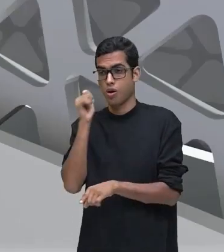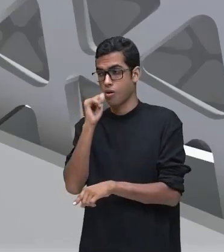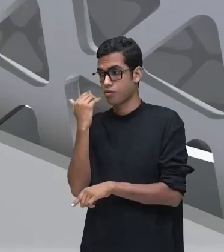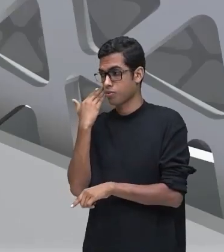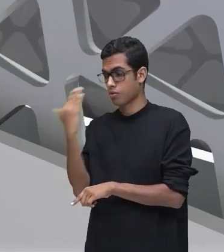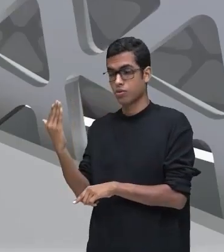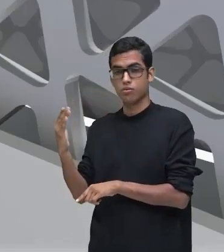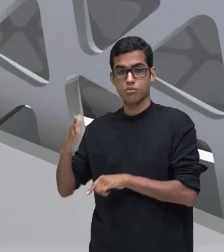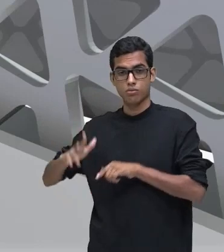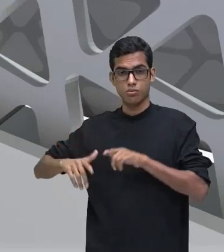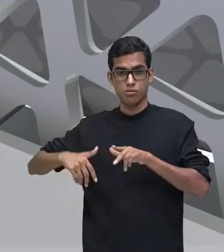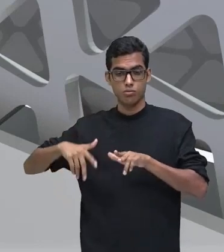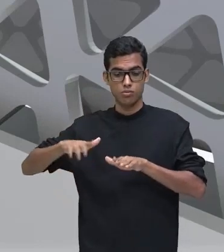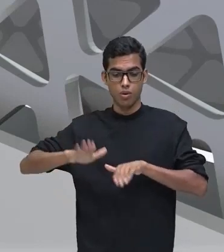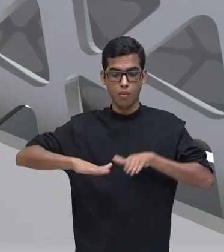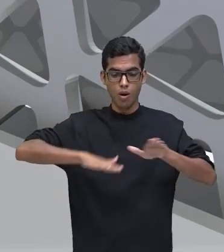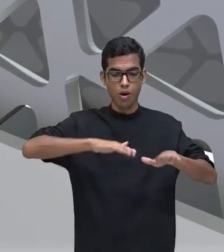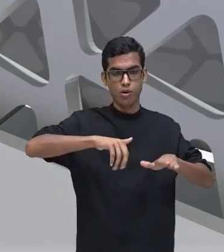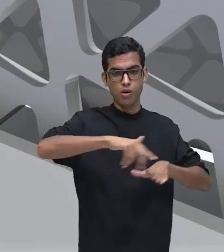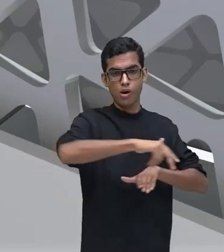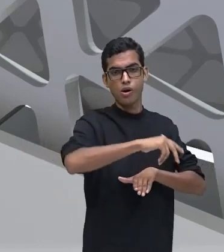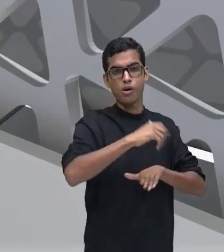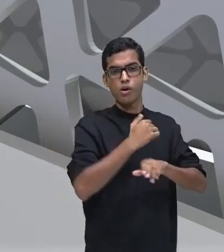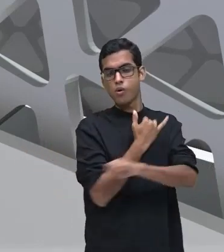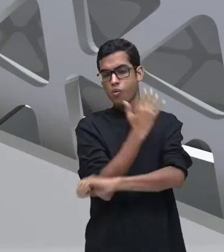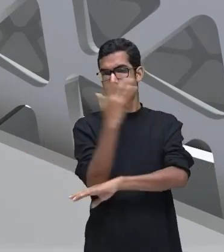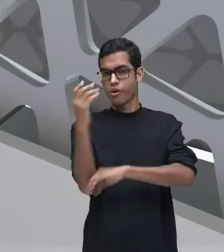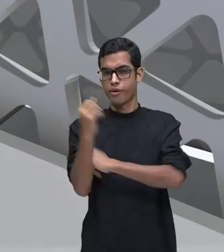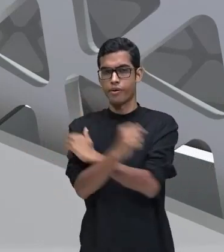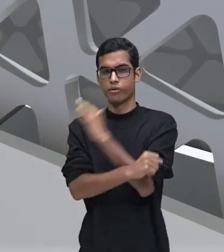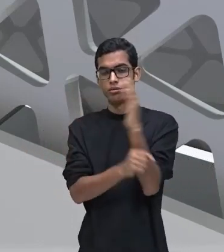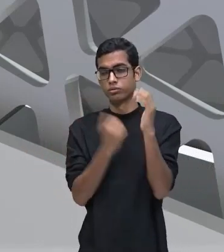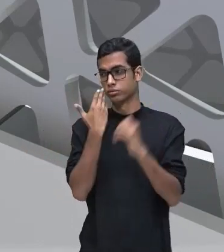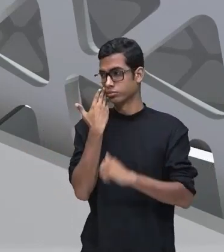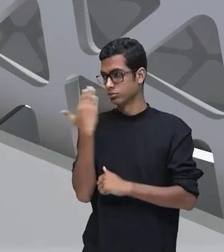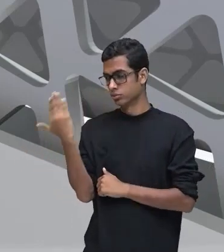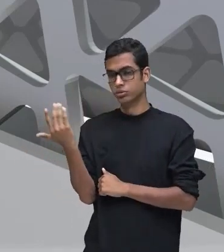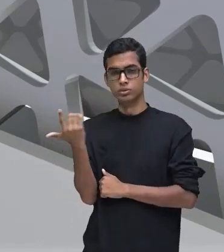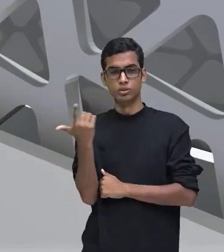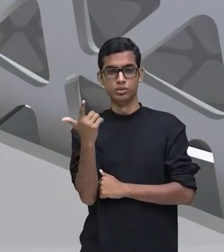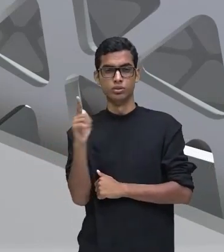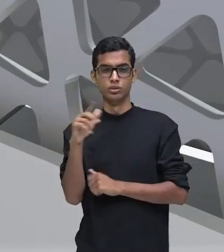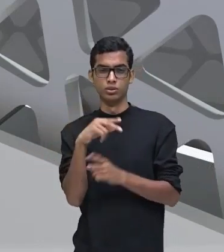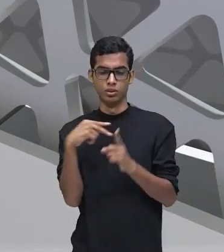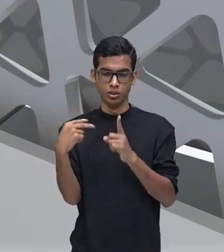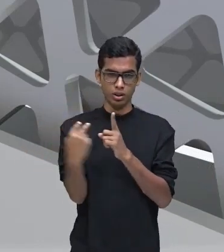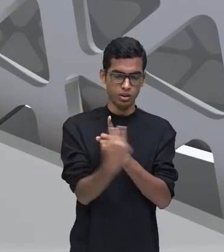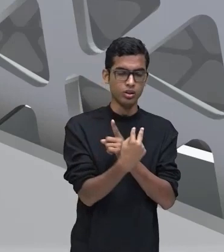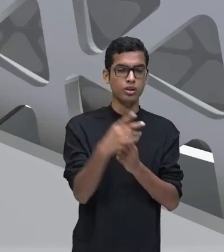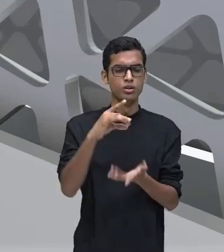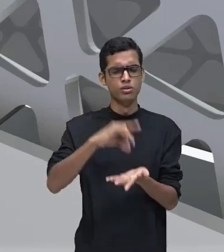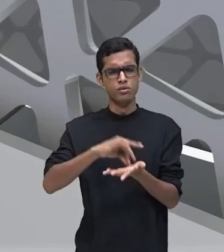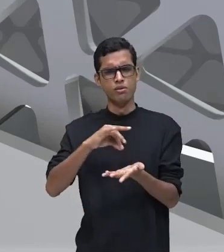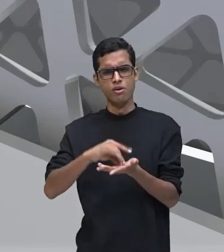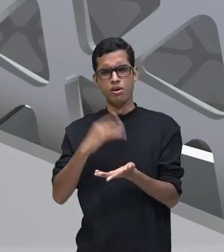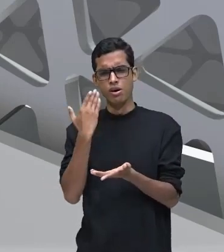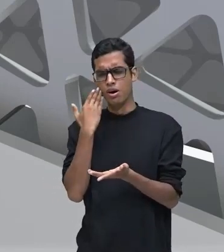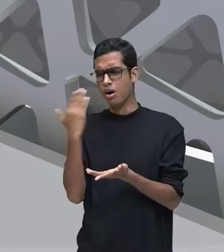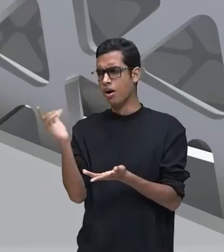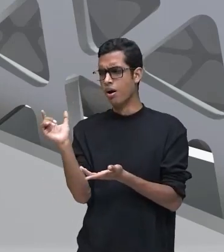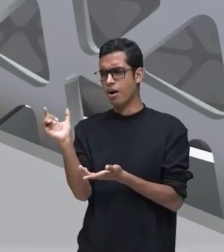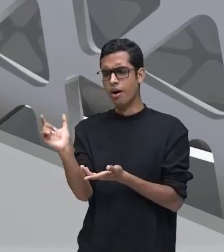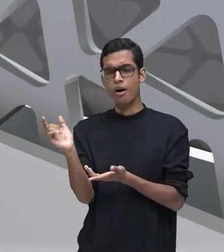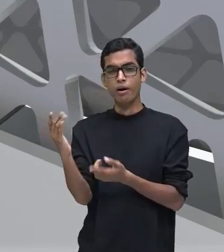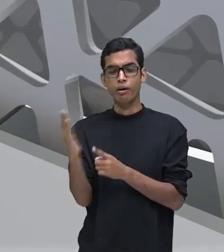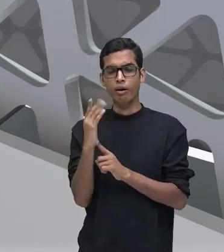andava descalça pelas matas. Então observe que outro ponto, outro traço, outra palavra que traz para a